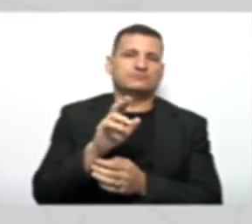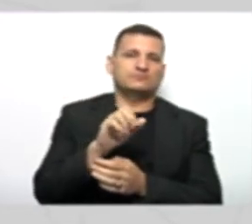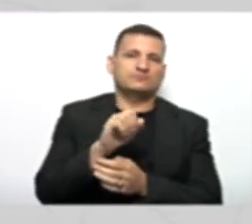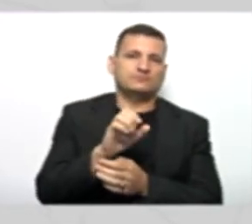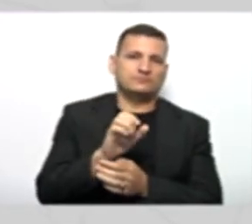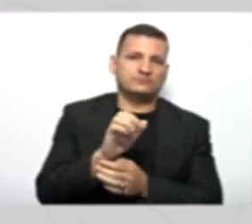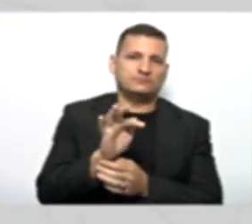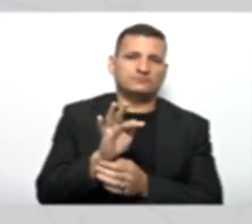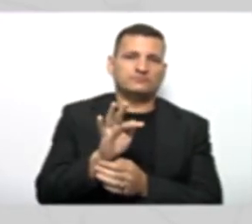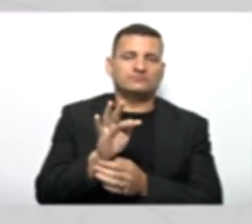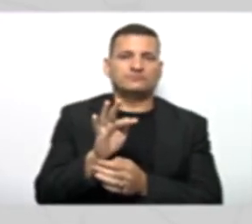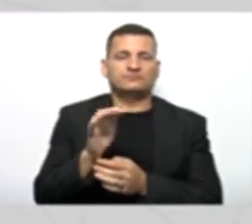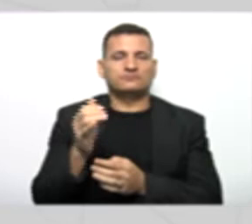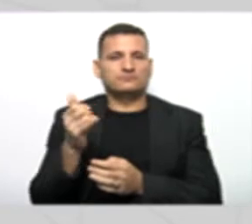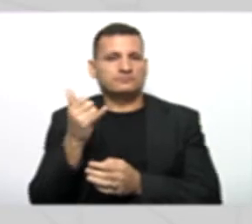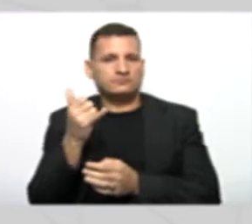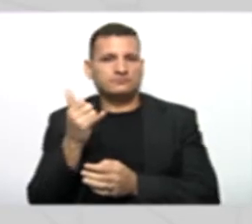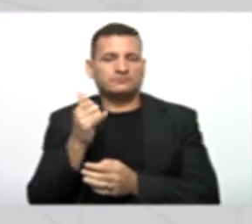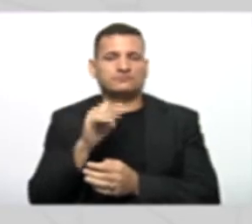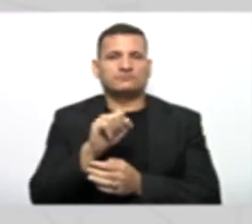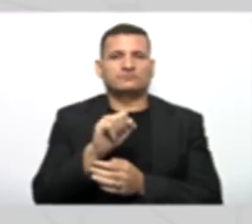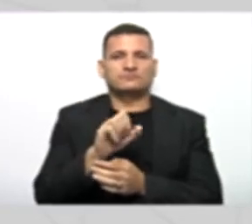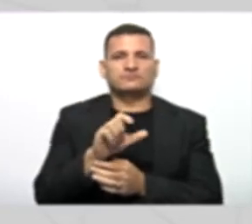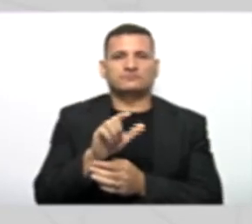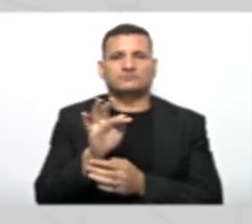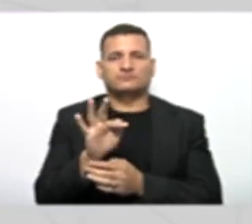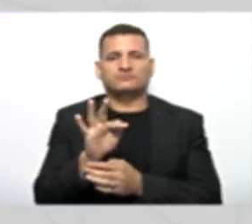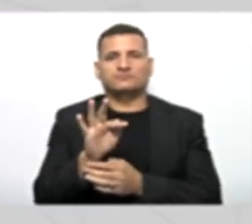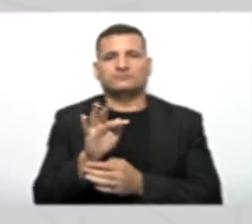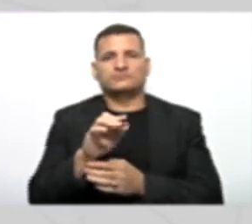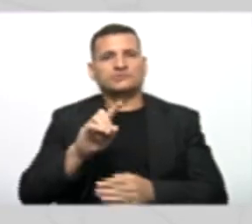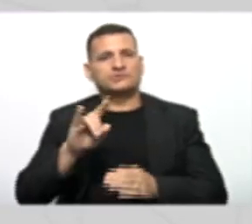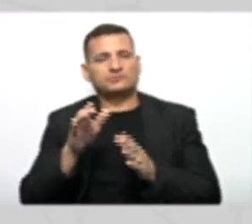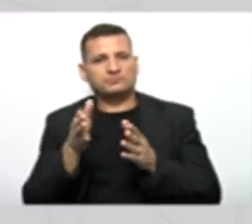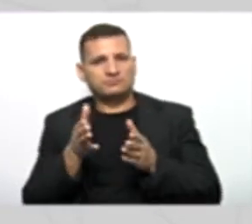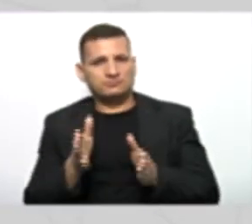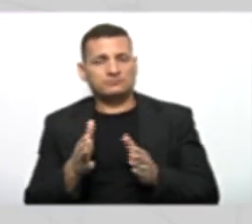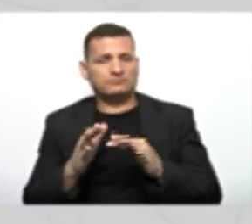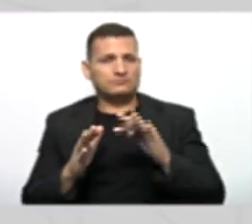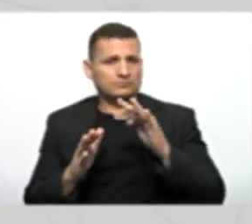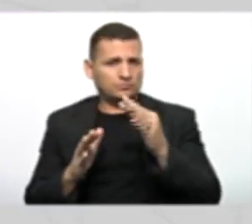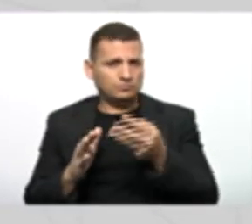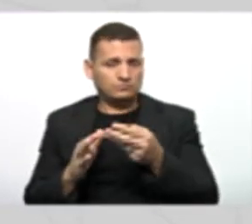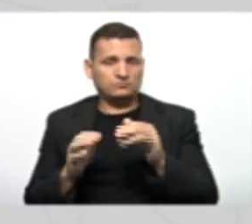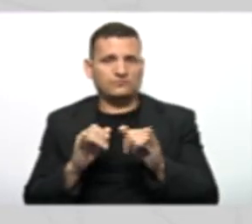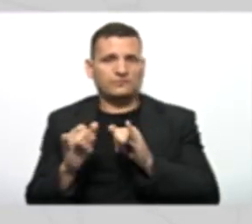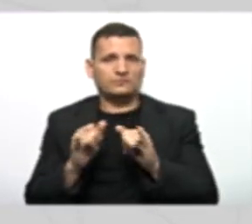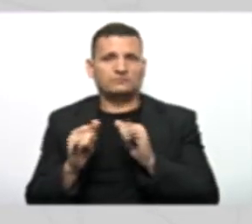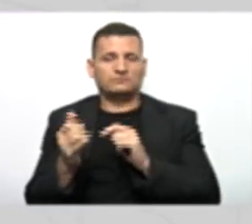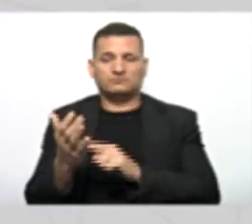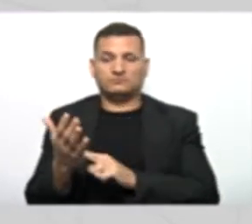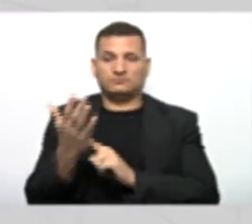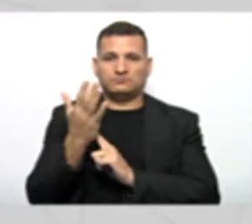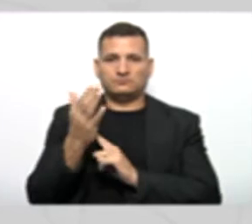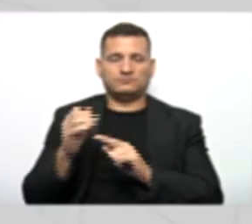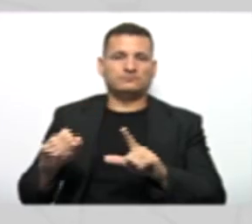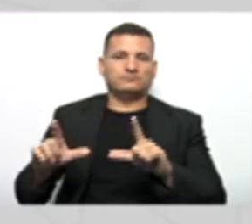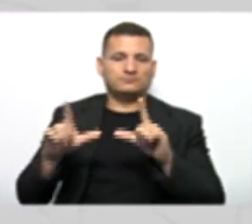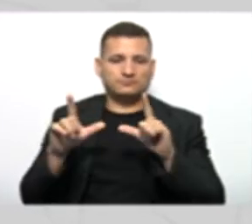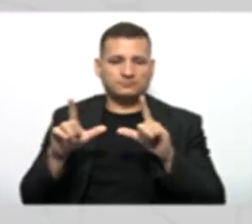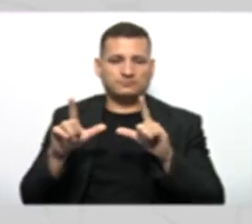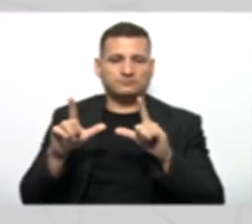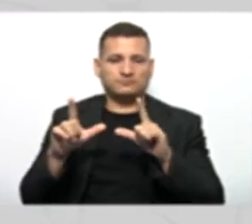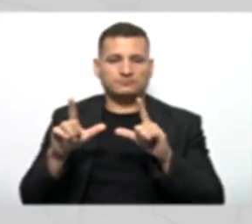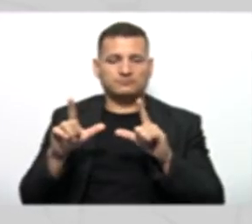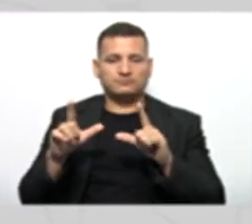Selfie telefone Selfie RG CPF Data de nascimento Para que todas as informações sejam apresentadas na tela